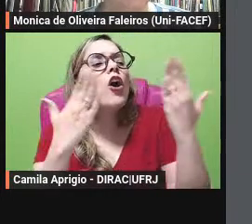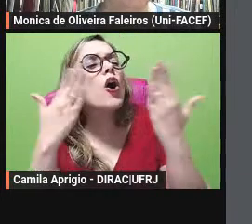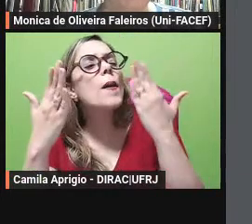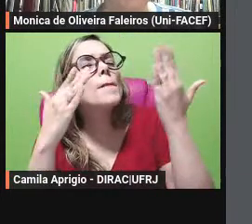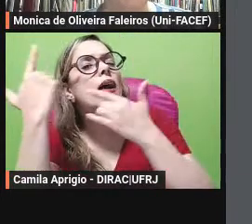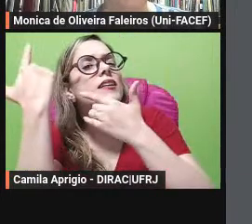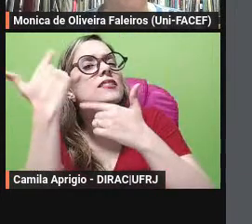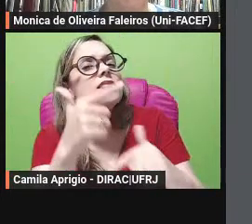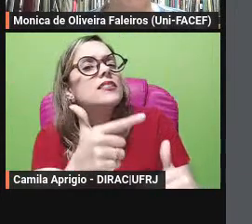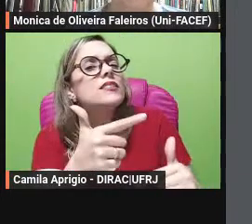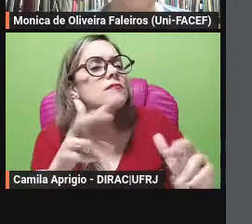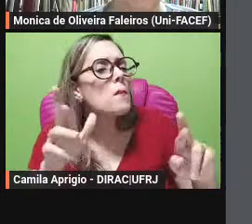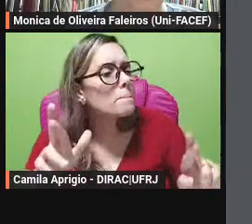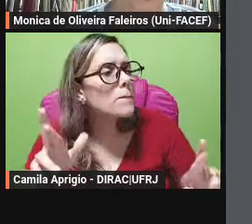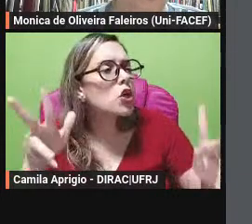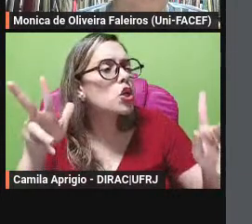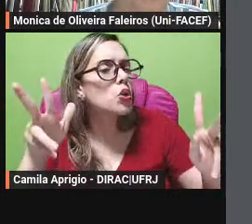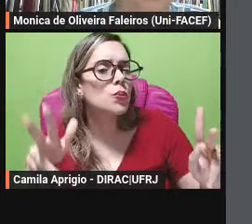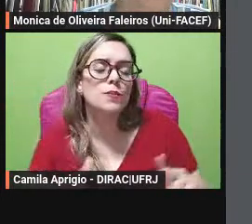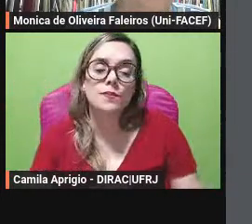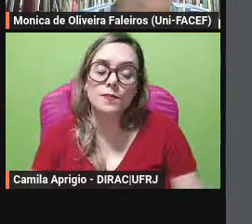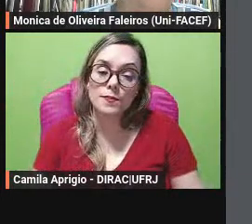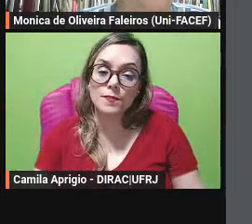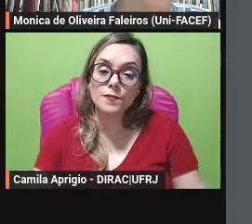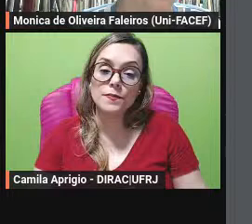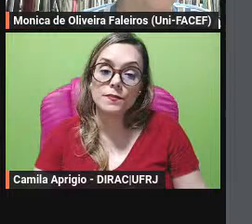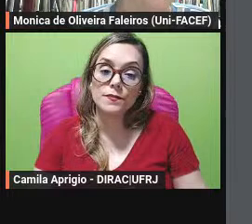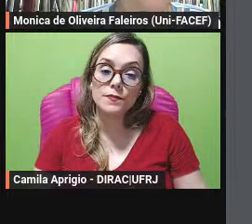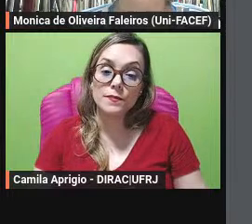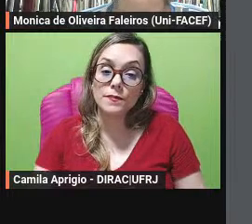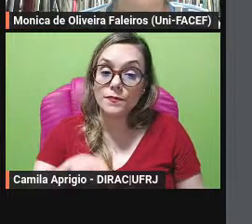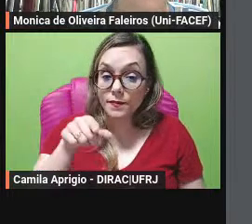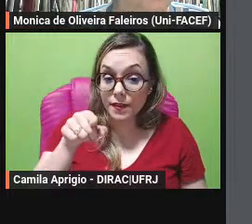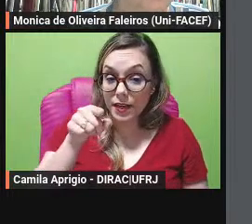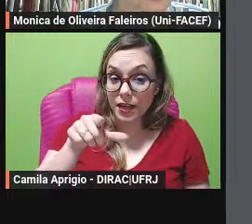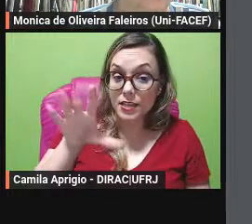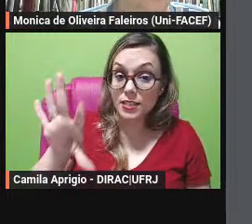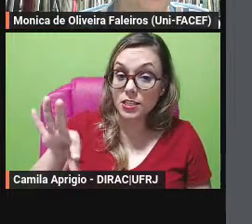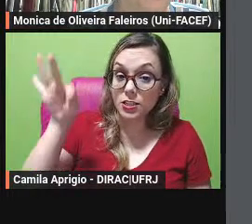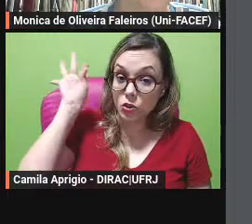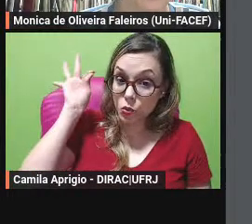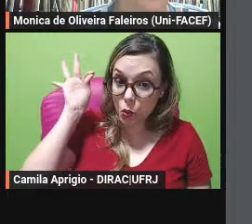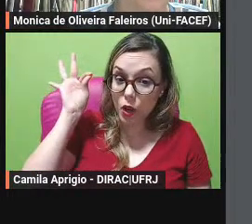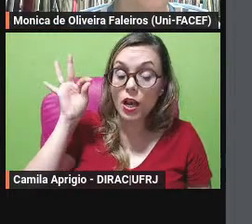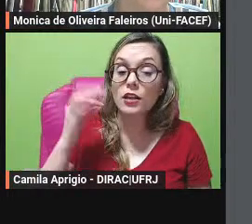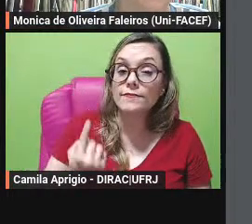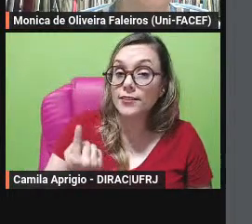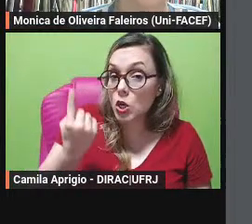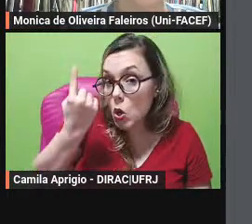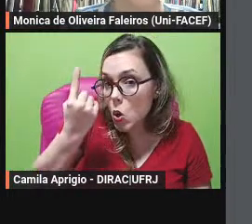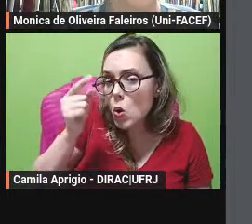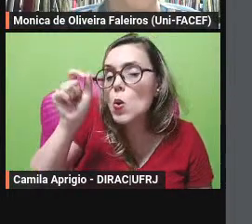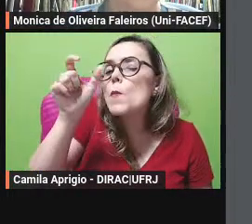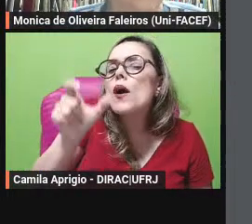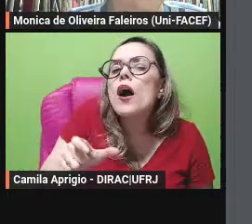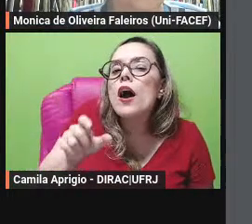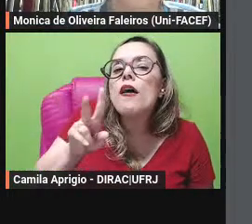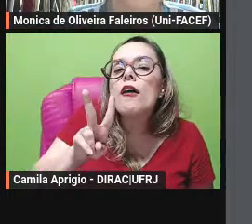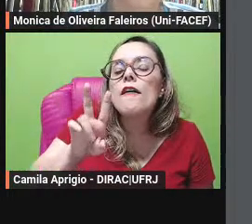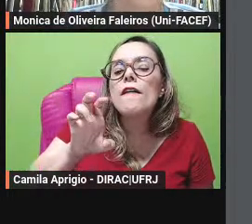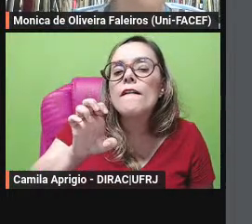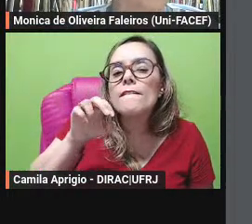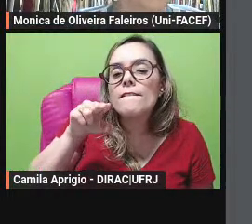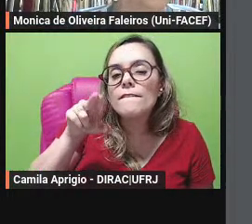para esta apresentação escolhi comentar a fábula fabulosa Vênus a deusa da Amora que dialoga com a narrativa sobre o mito